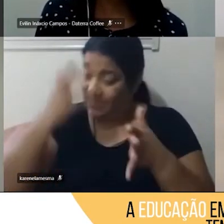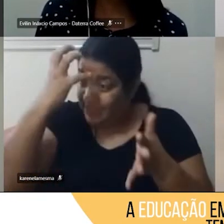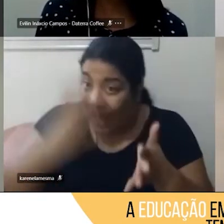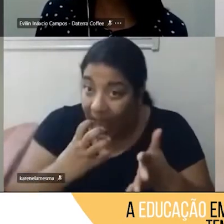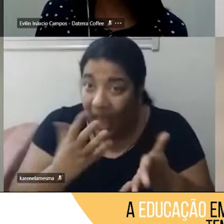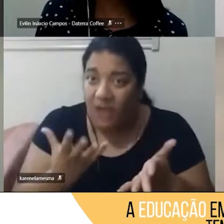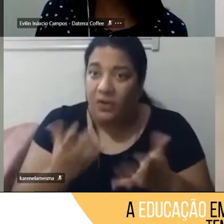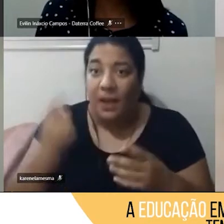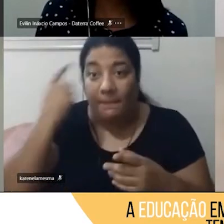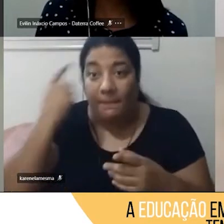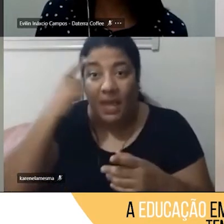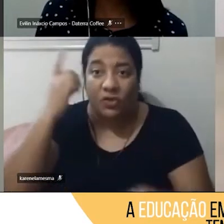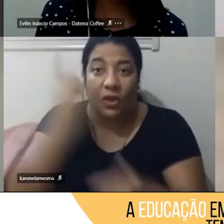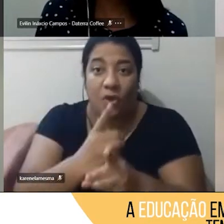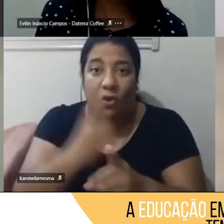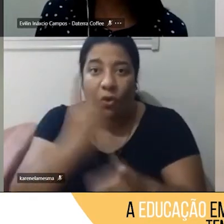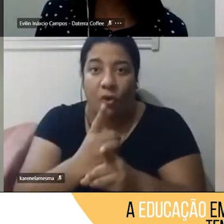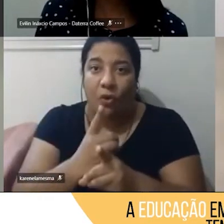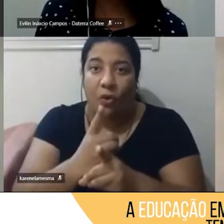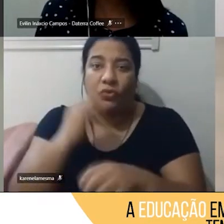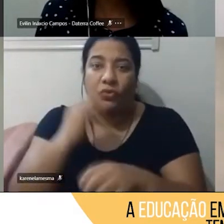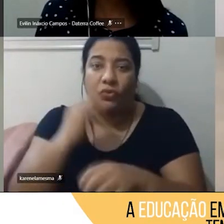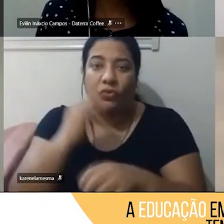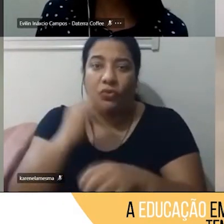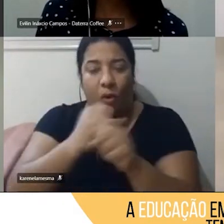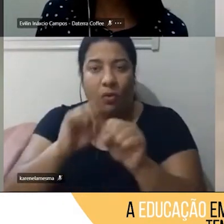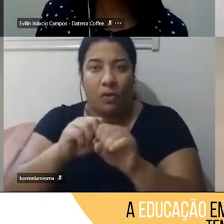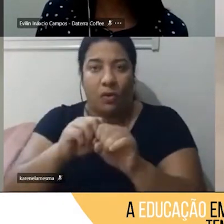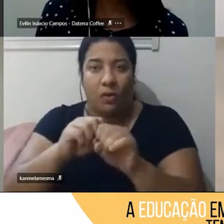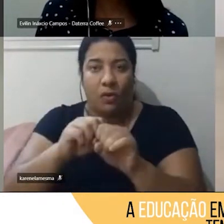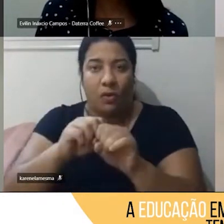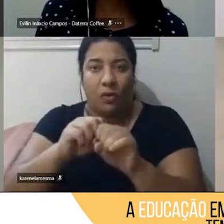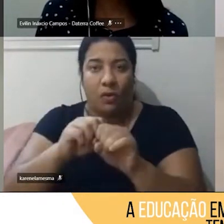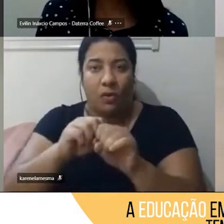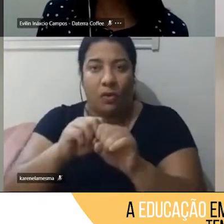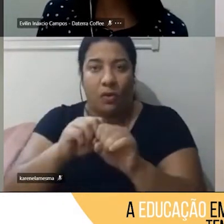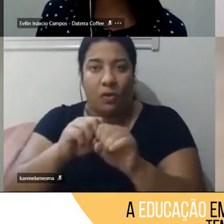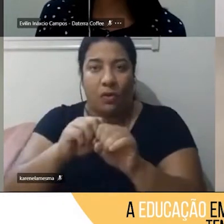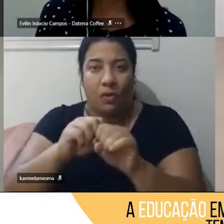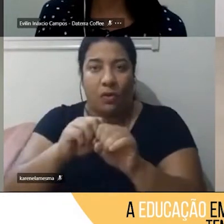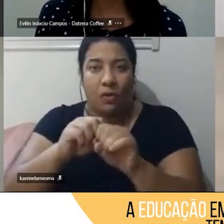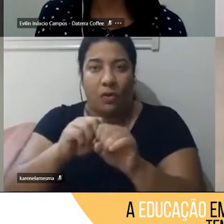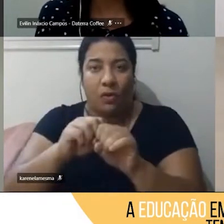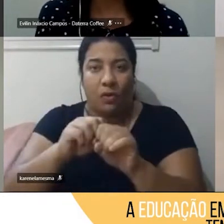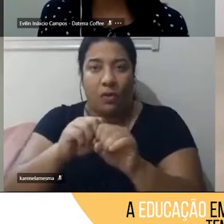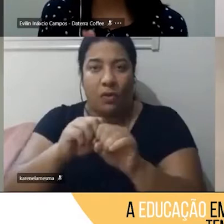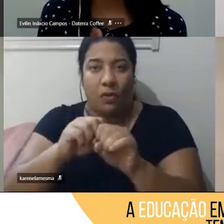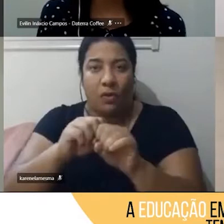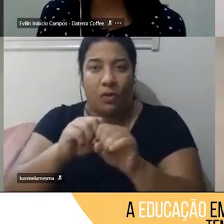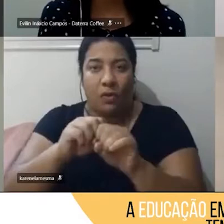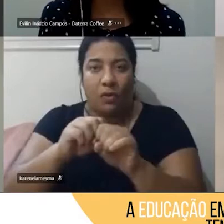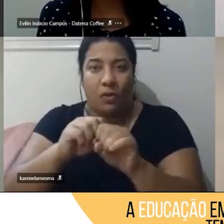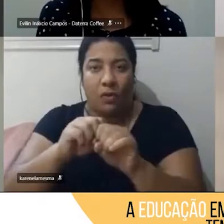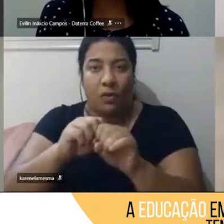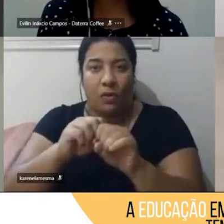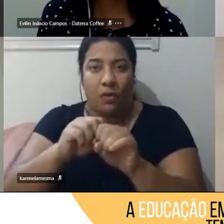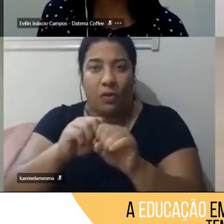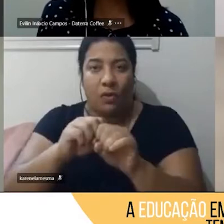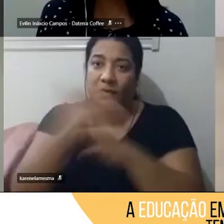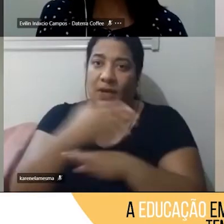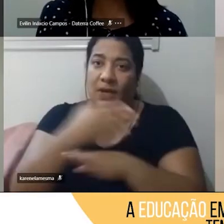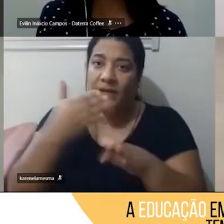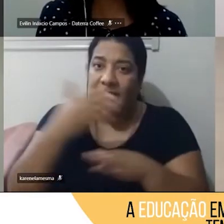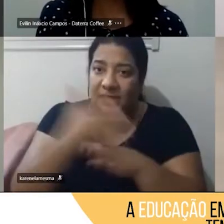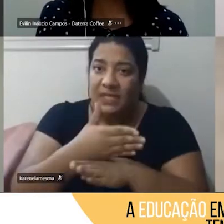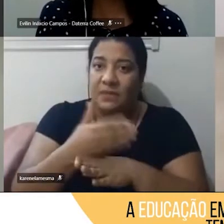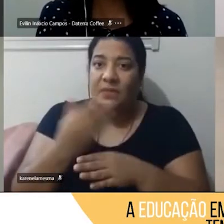encontros online, né, no caso as videoconferências que super funcionam já que eles são super participativos. A gente tinha muito medo no começo de se